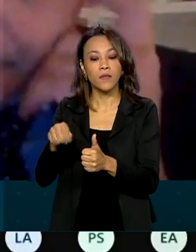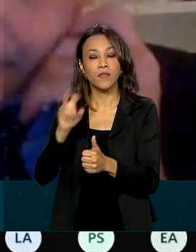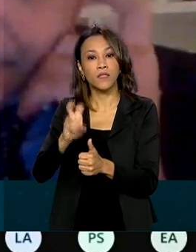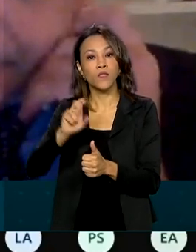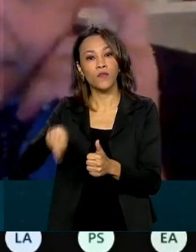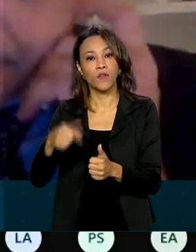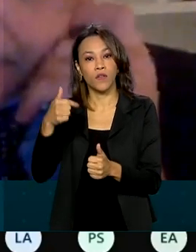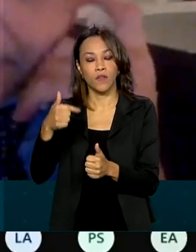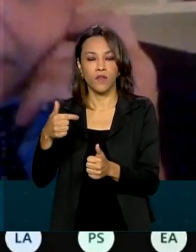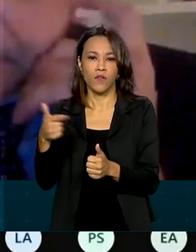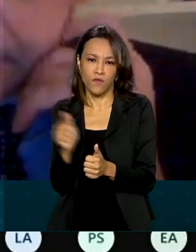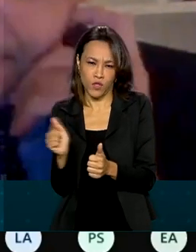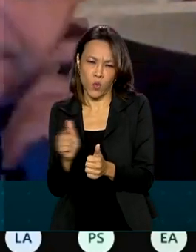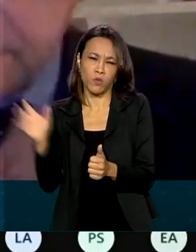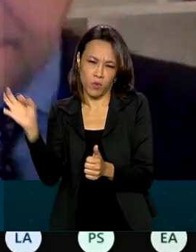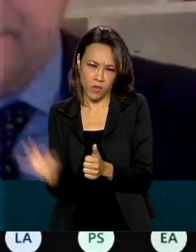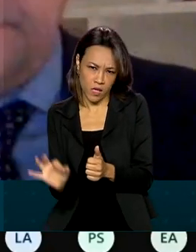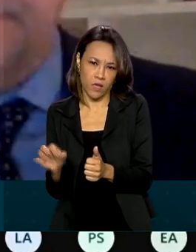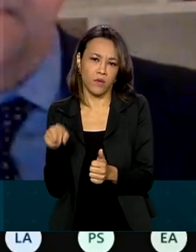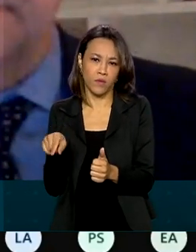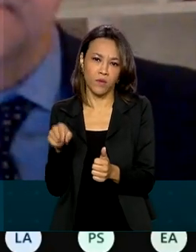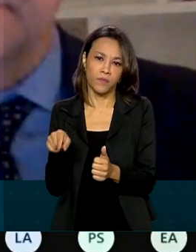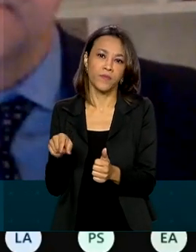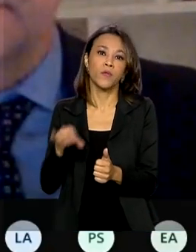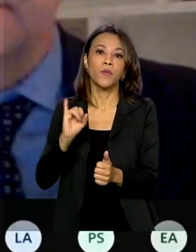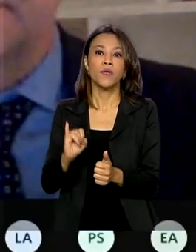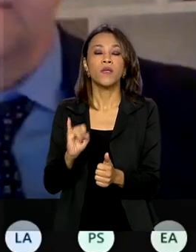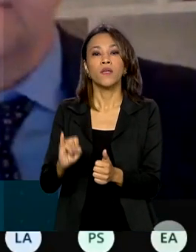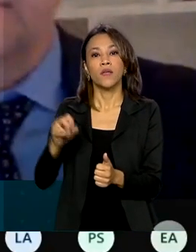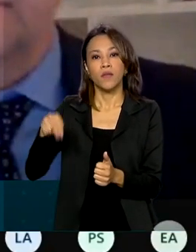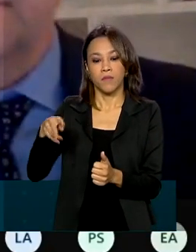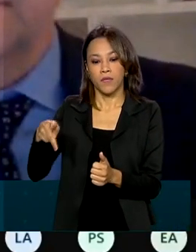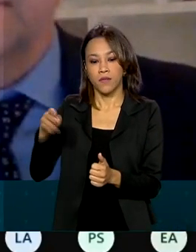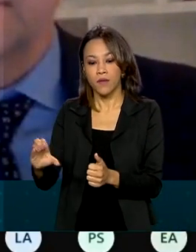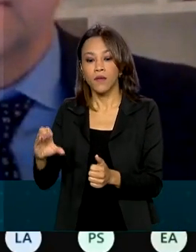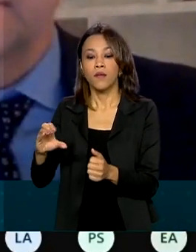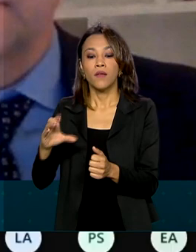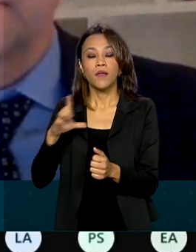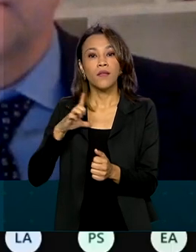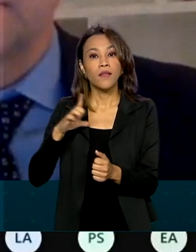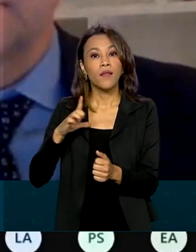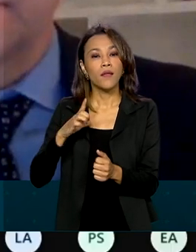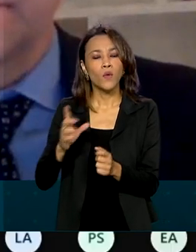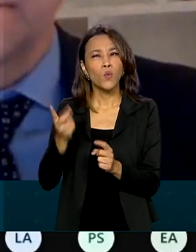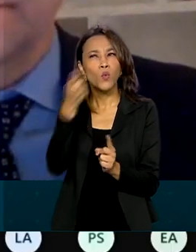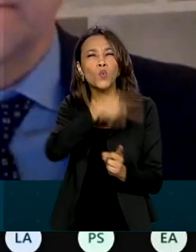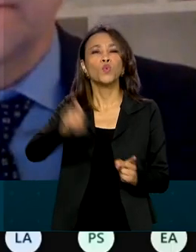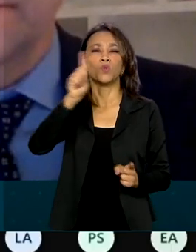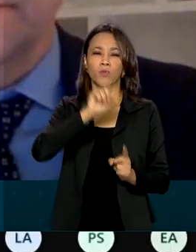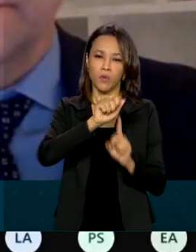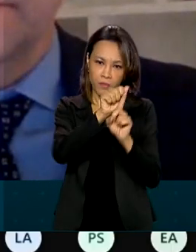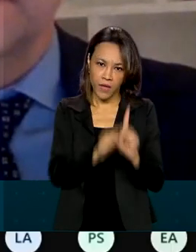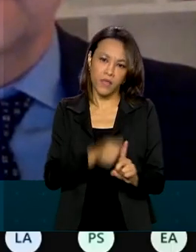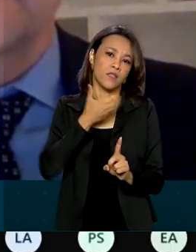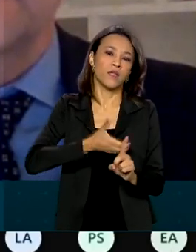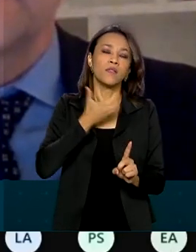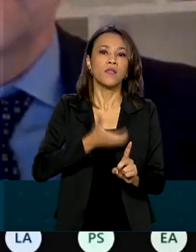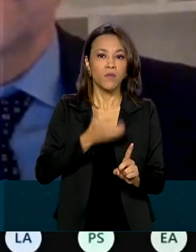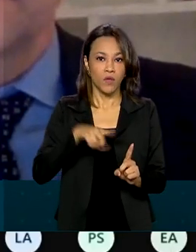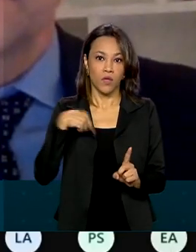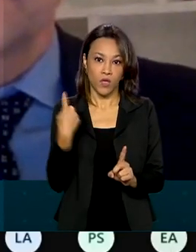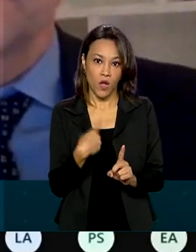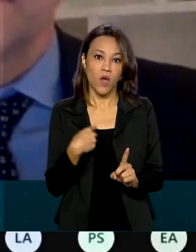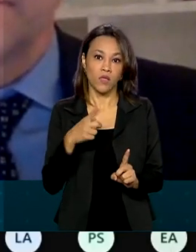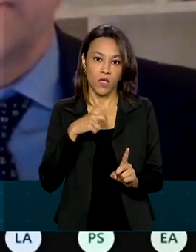que computa os 11 meses realizados já de INPC que temos, com a previsão do último mês, agora de dezembro, a melhor previsão que nós